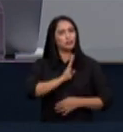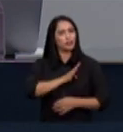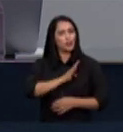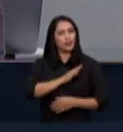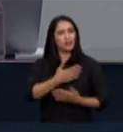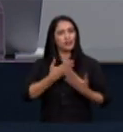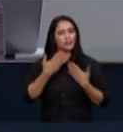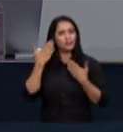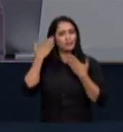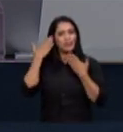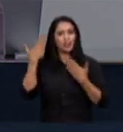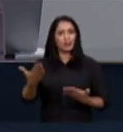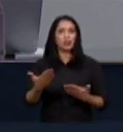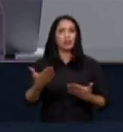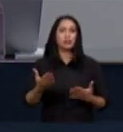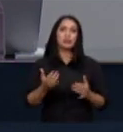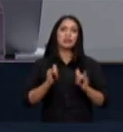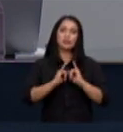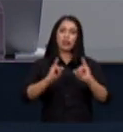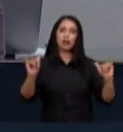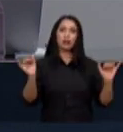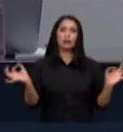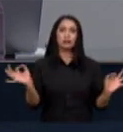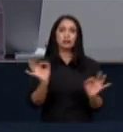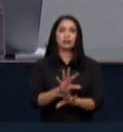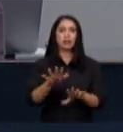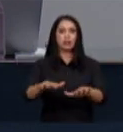a todos esses declaro encerrada a sessão muito obrigado tá Música Música